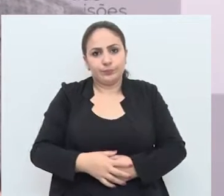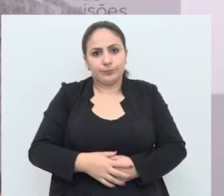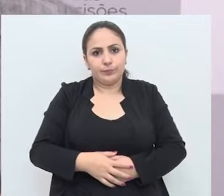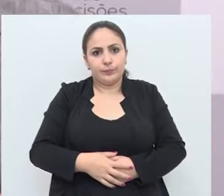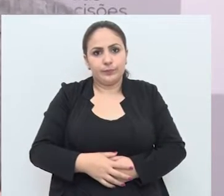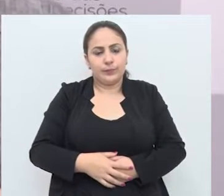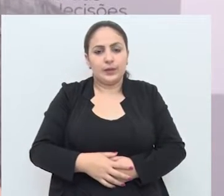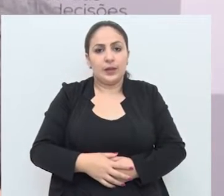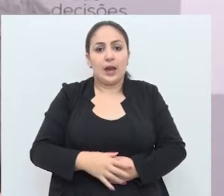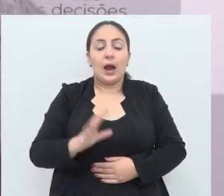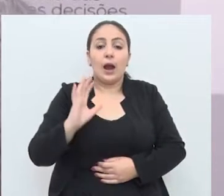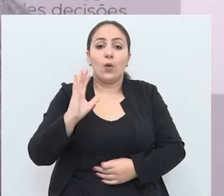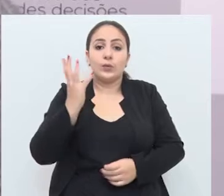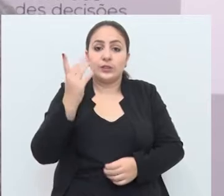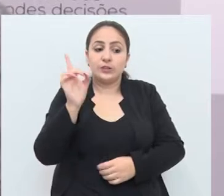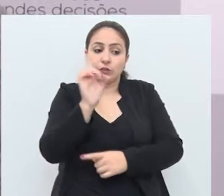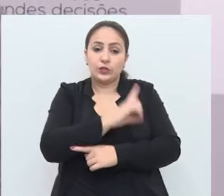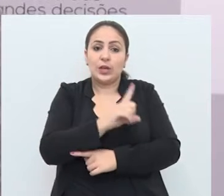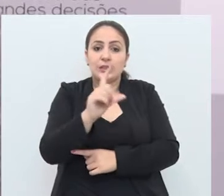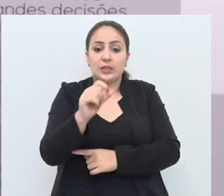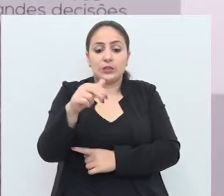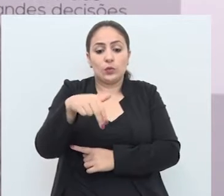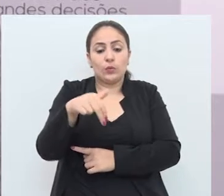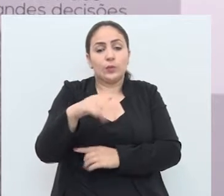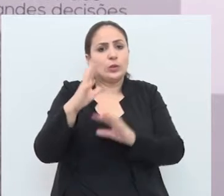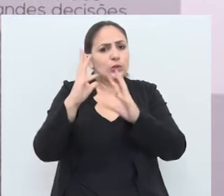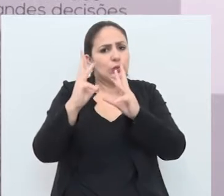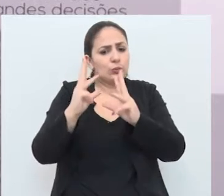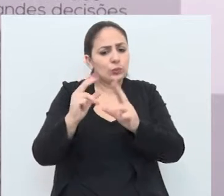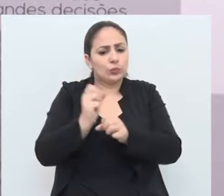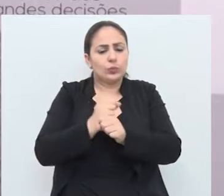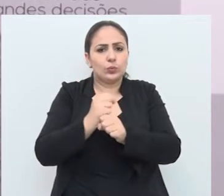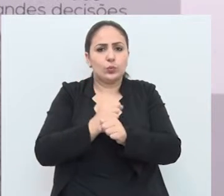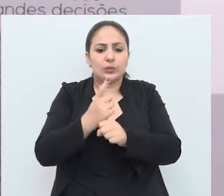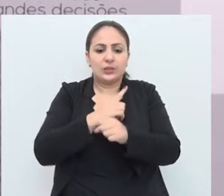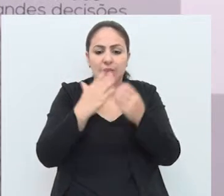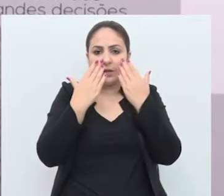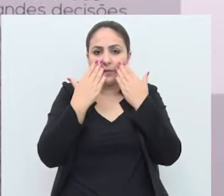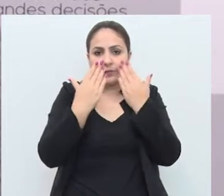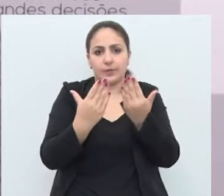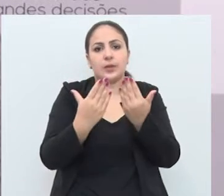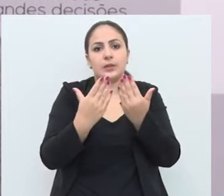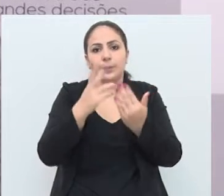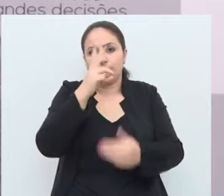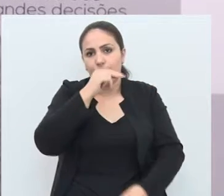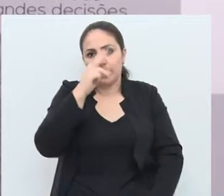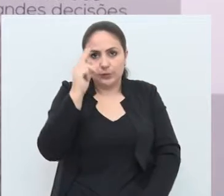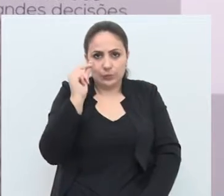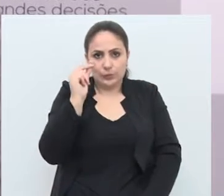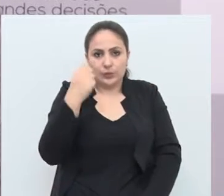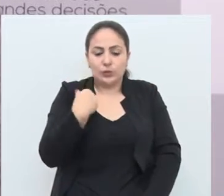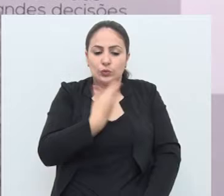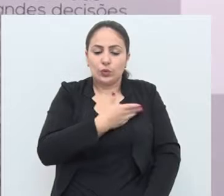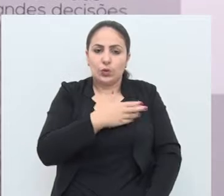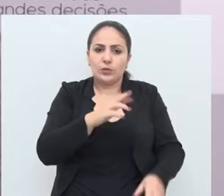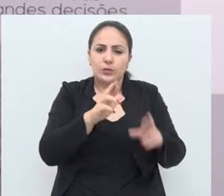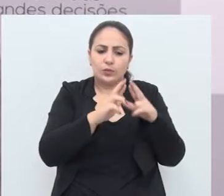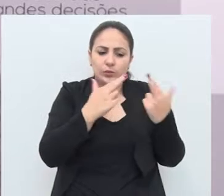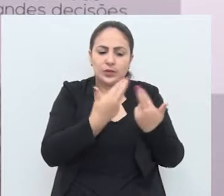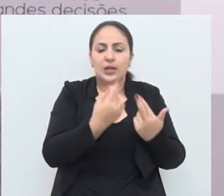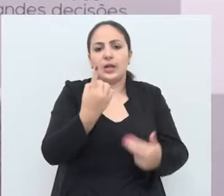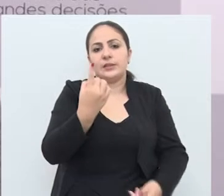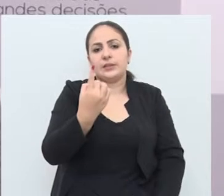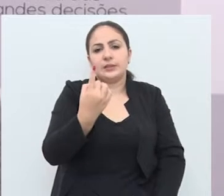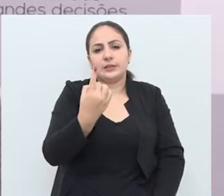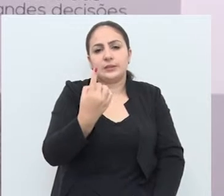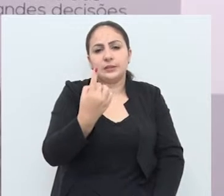A marcha acontece dia 10 de novembro, então. A saída, como todo ano, é aqui na frente da prefeitura, no pátio da prefeitura. Nós nos reunimos às